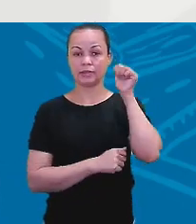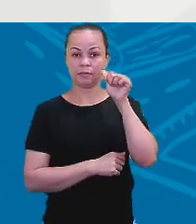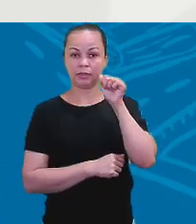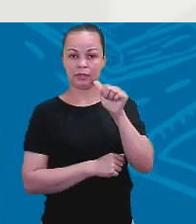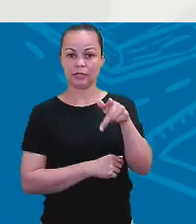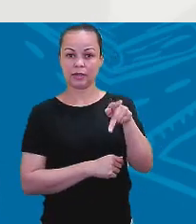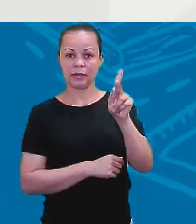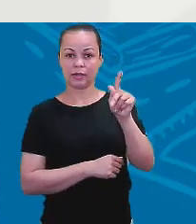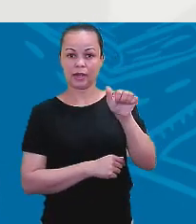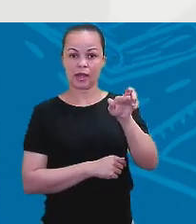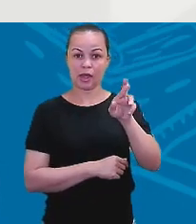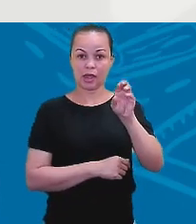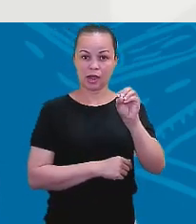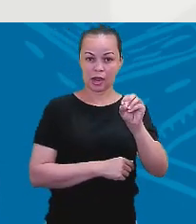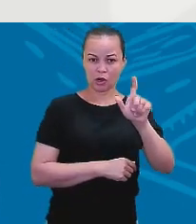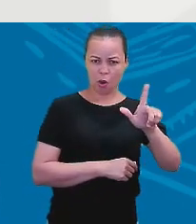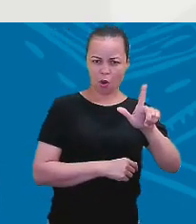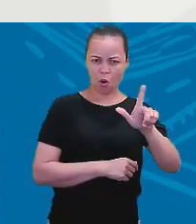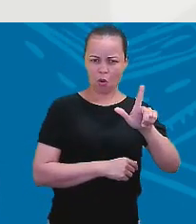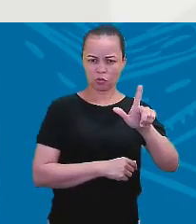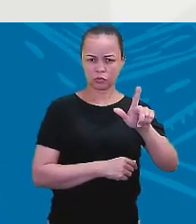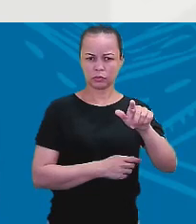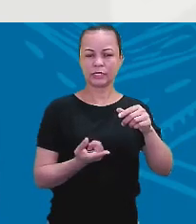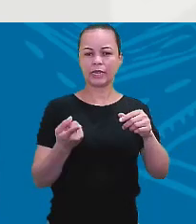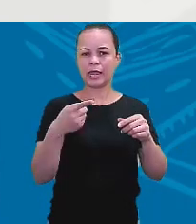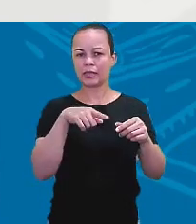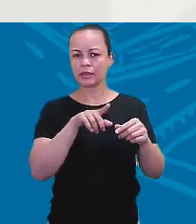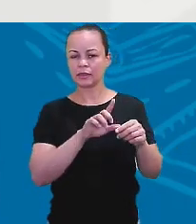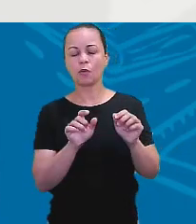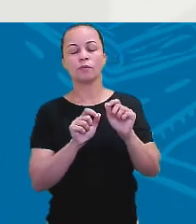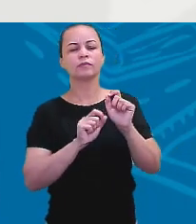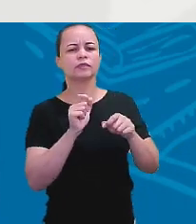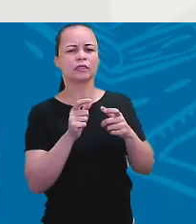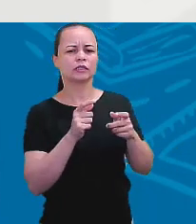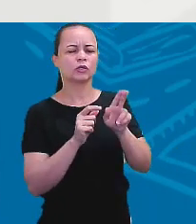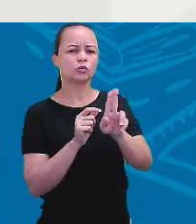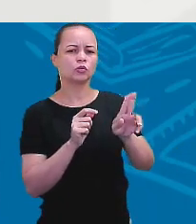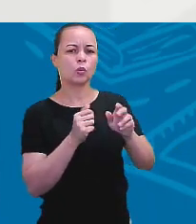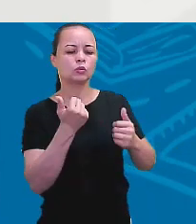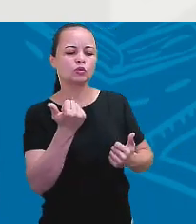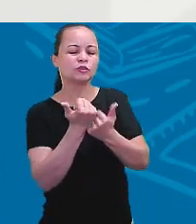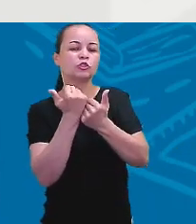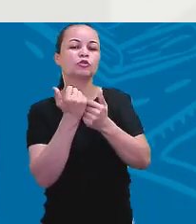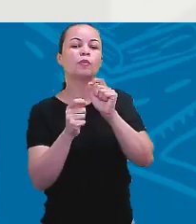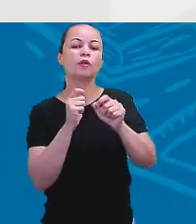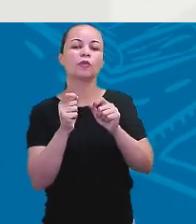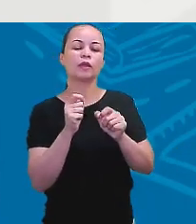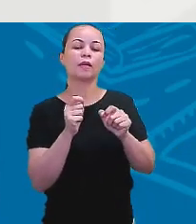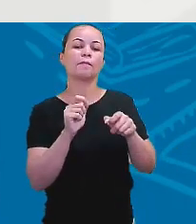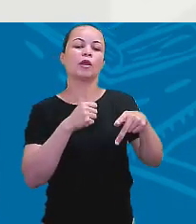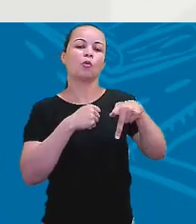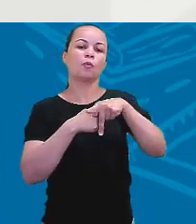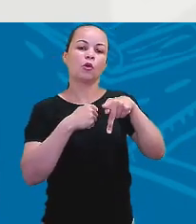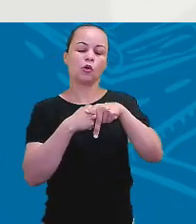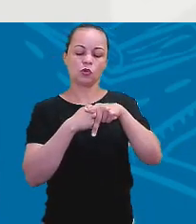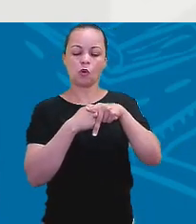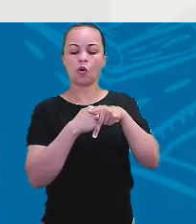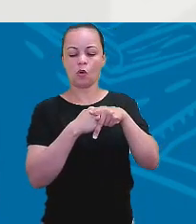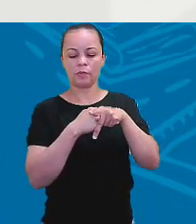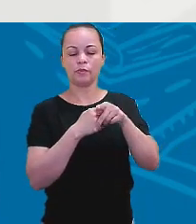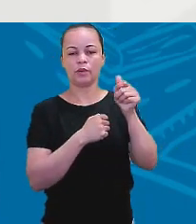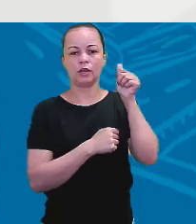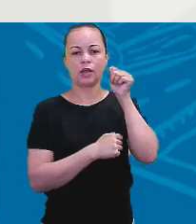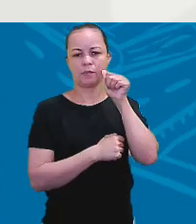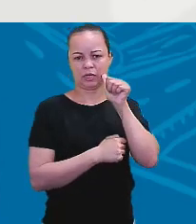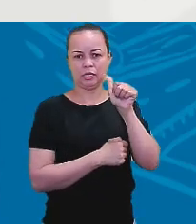nome. Question tag, admite nome. Não, Mr. Assis. Então, eu substituo por quem? Pelo pronome. Carol não é mulher?